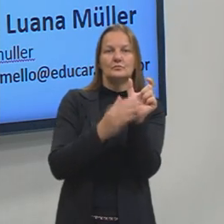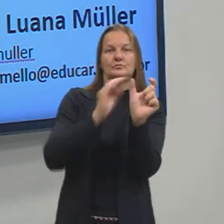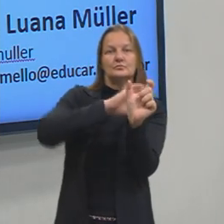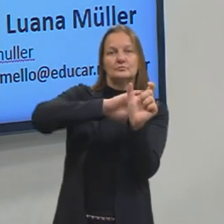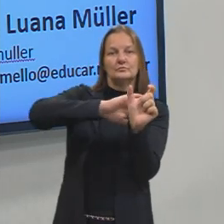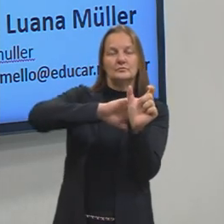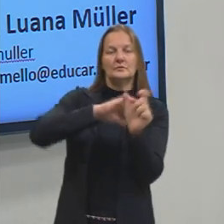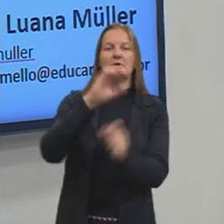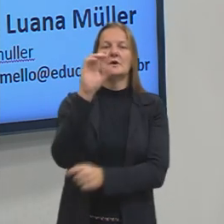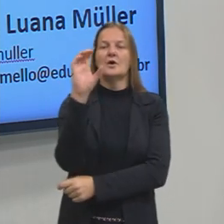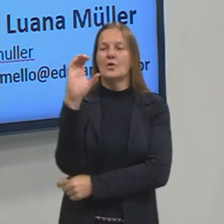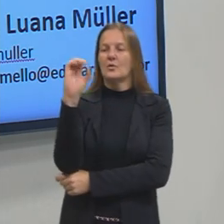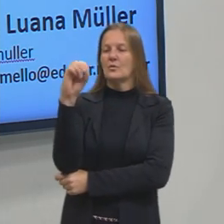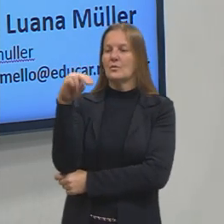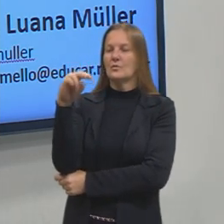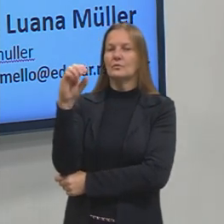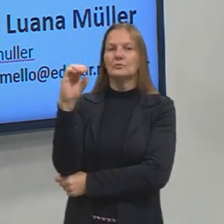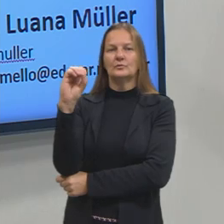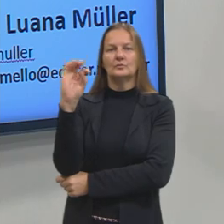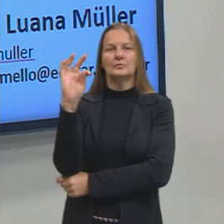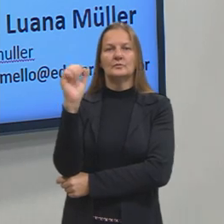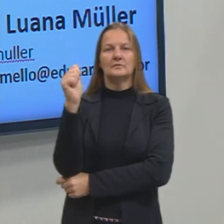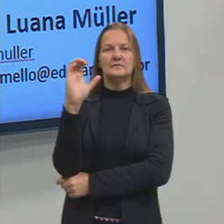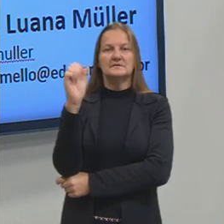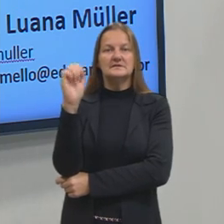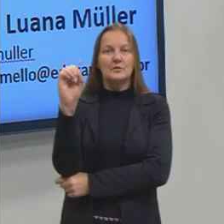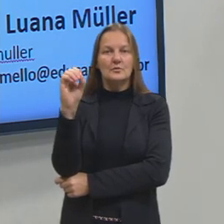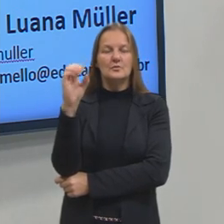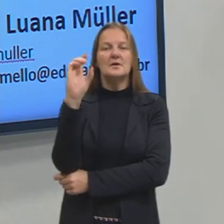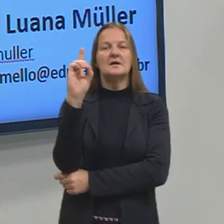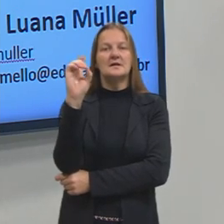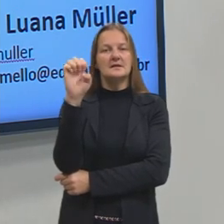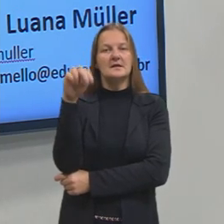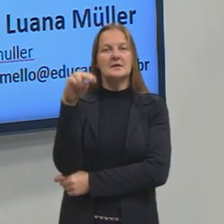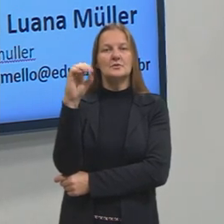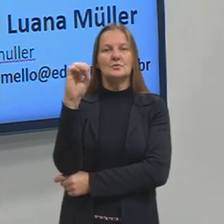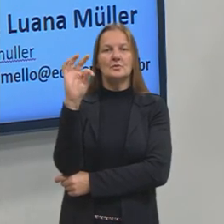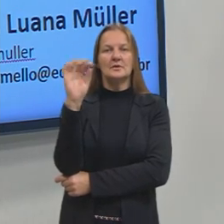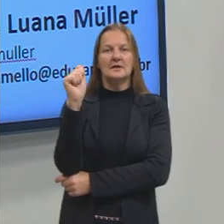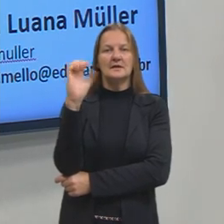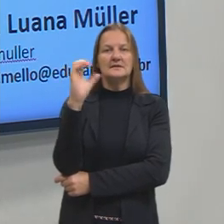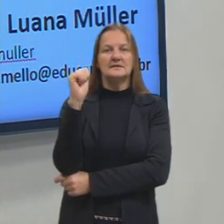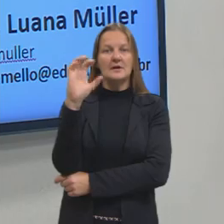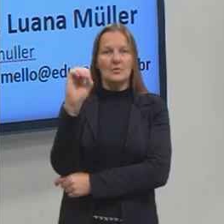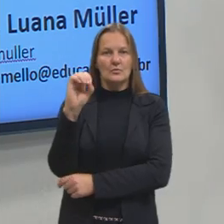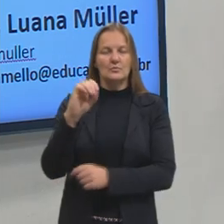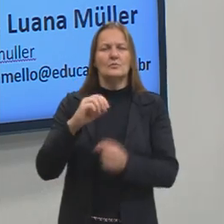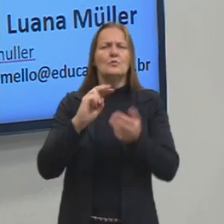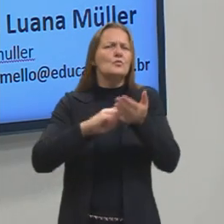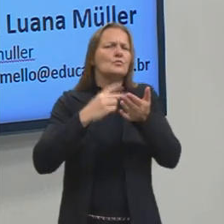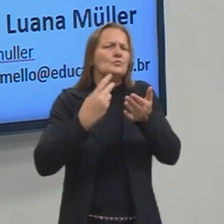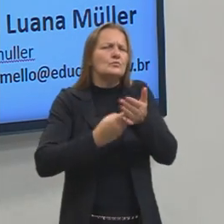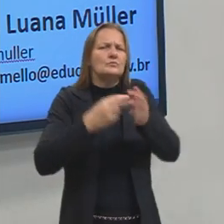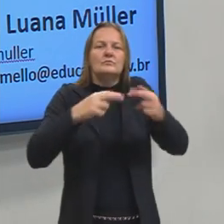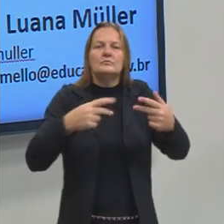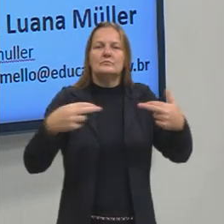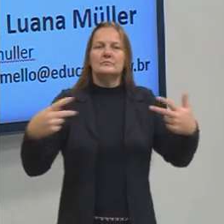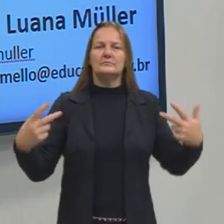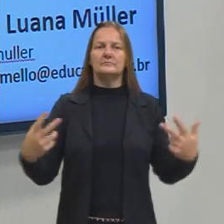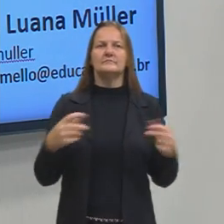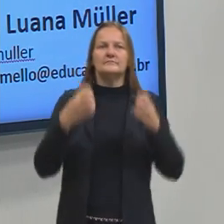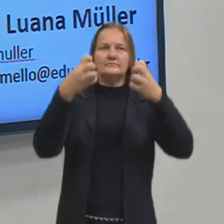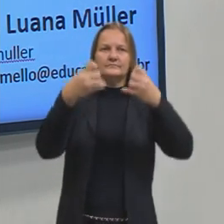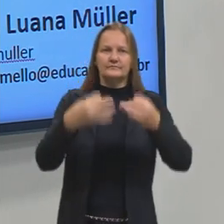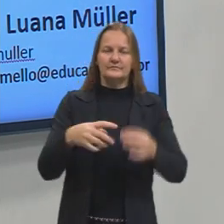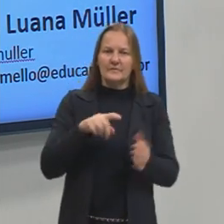modos que a gente tem de significar. Esse é o assunto que a gente vai trazer hoje. E eu começo, como sempre, fazendo